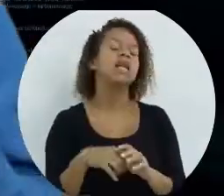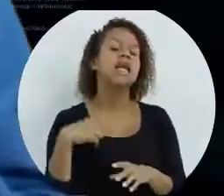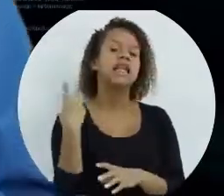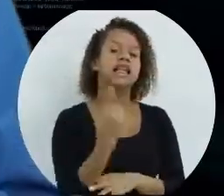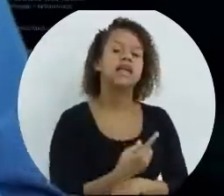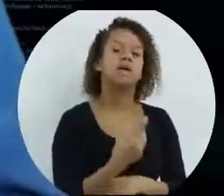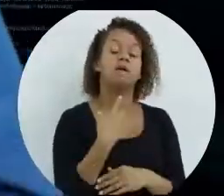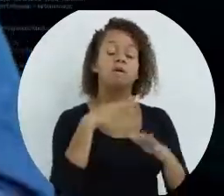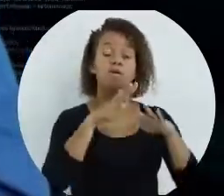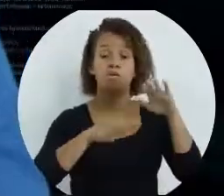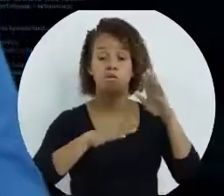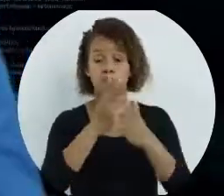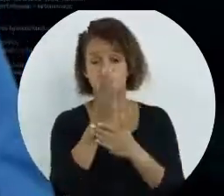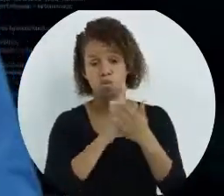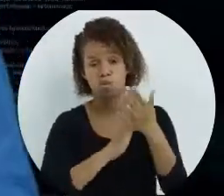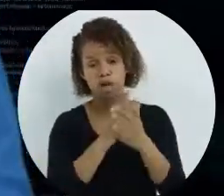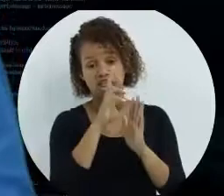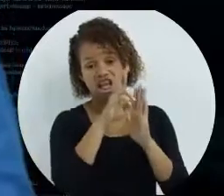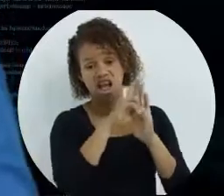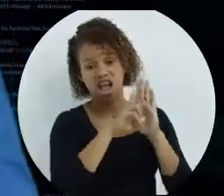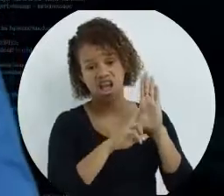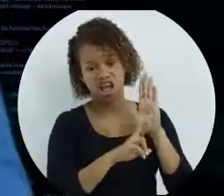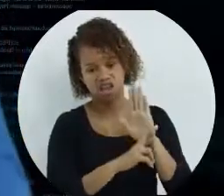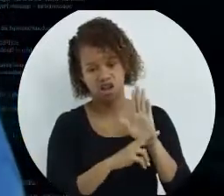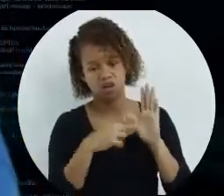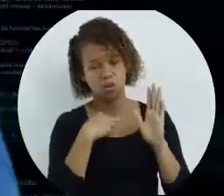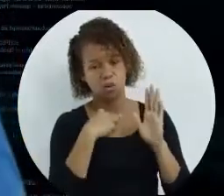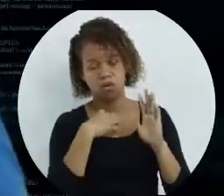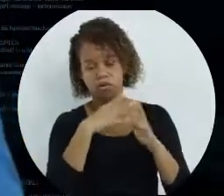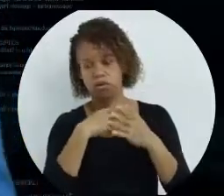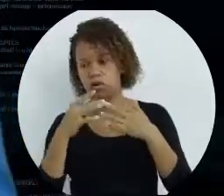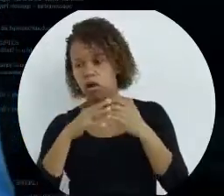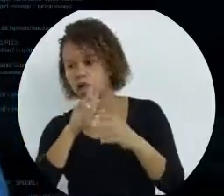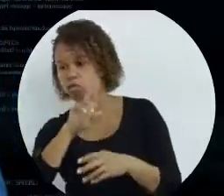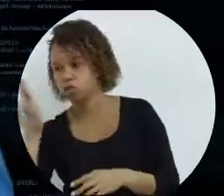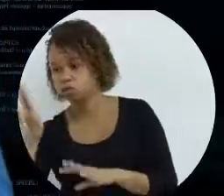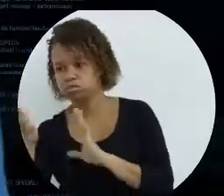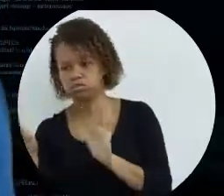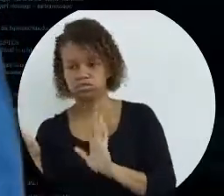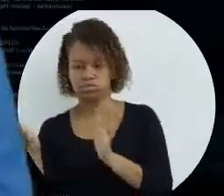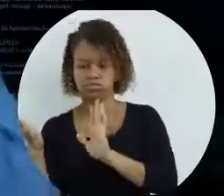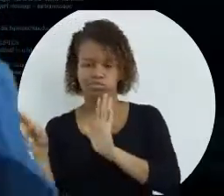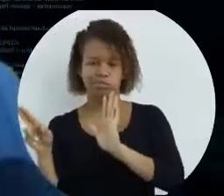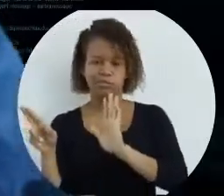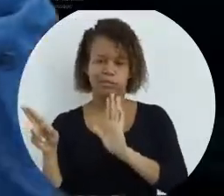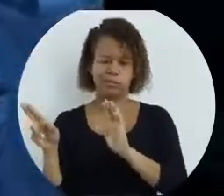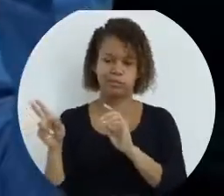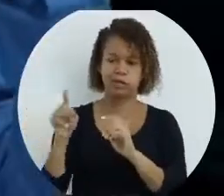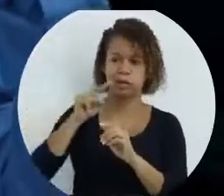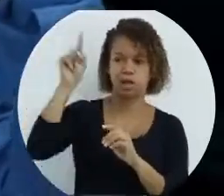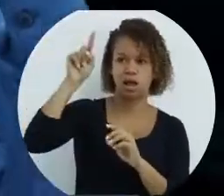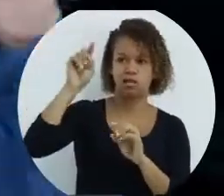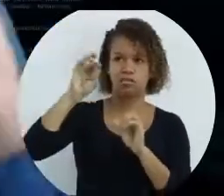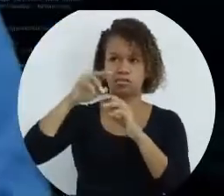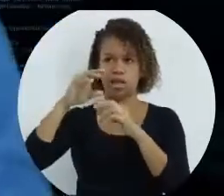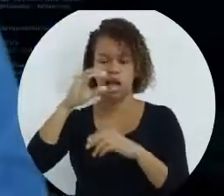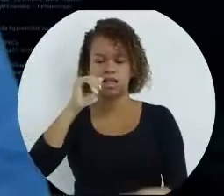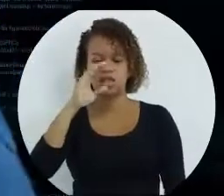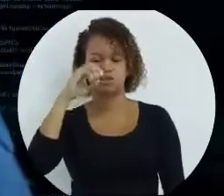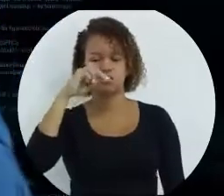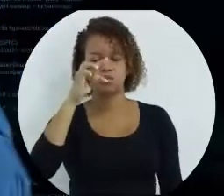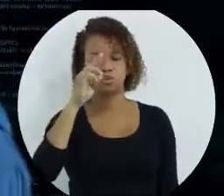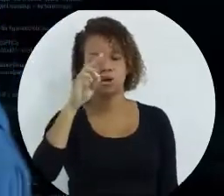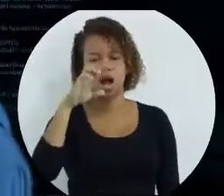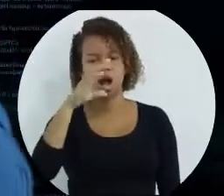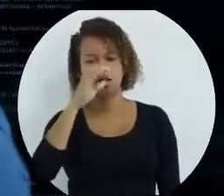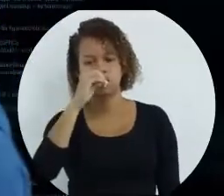eles têm algumas regras para você colocar. Você não pode colocar qualquer nome. Antes, eu disse que você não podia colocar acento, que você evitasse colocar acento e colocasse nomes separados.